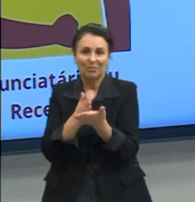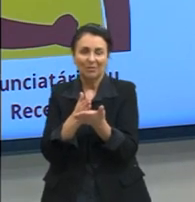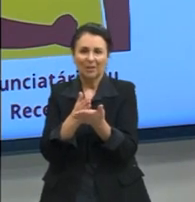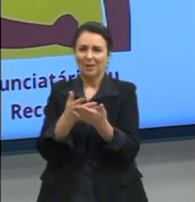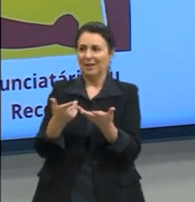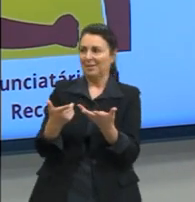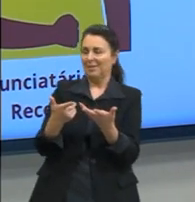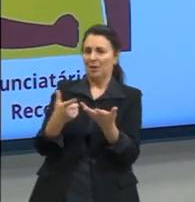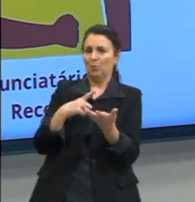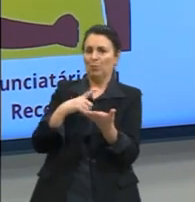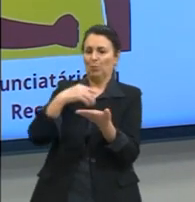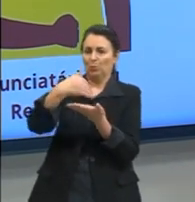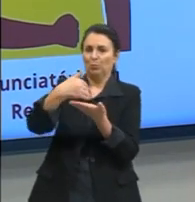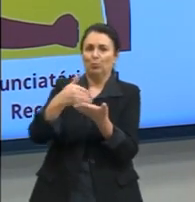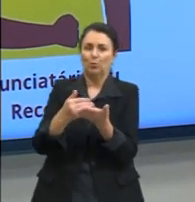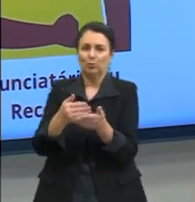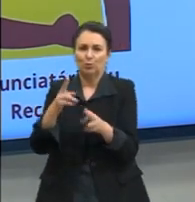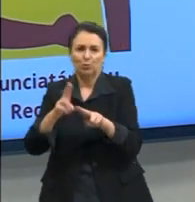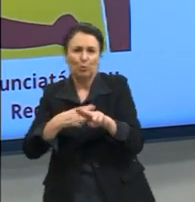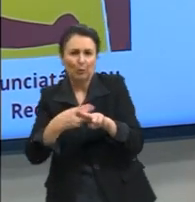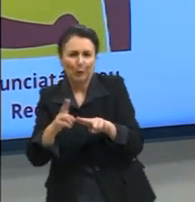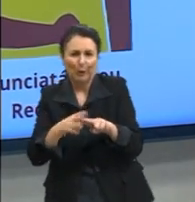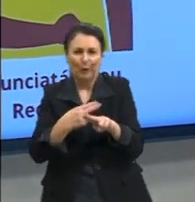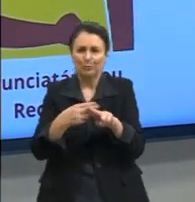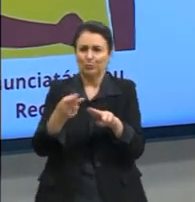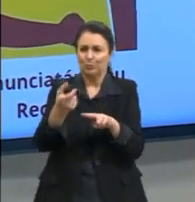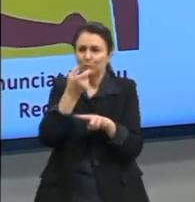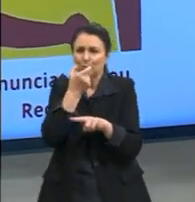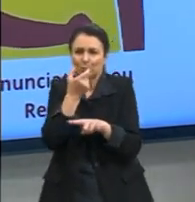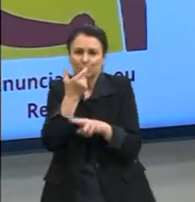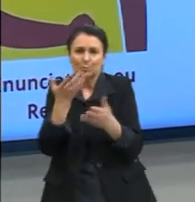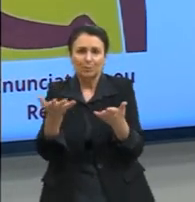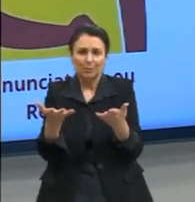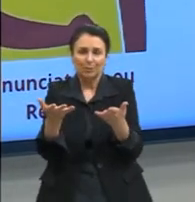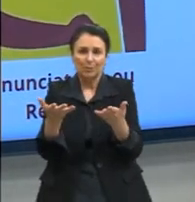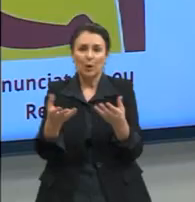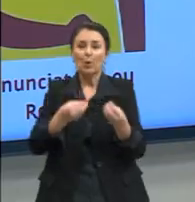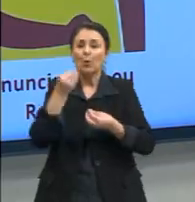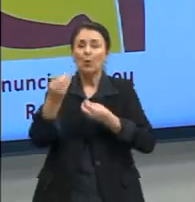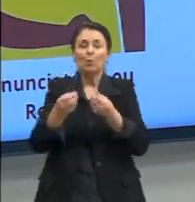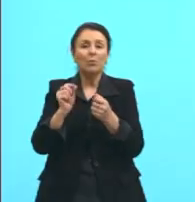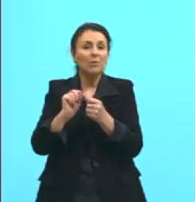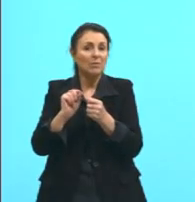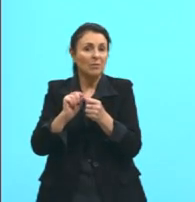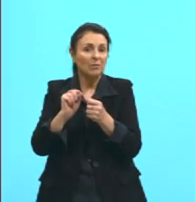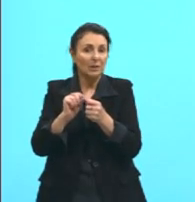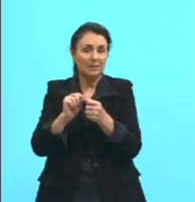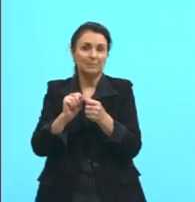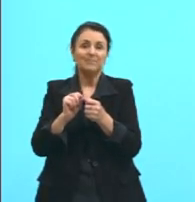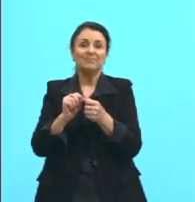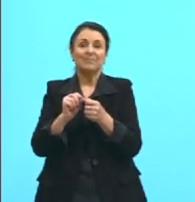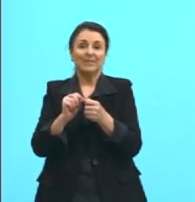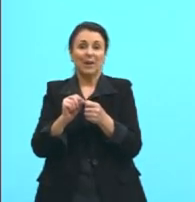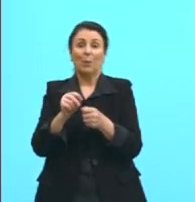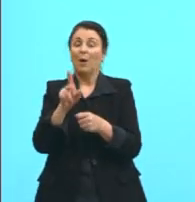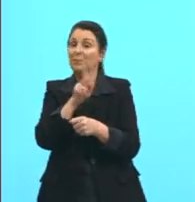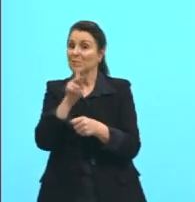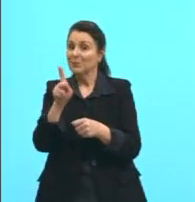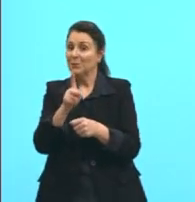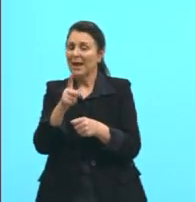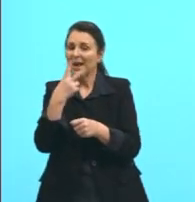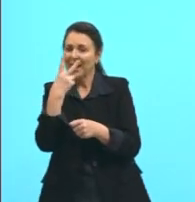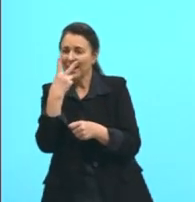um bolo de um brownie, de um cookie? Como é que a gente faz? Aqui eu trago para vocês quase que como uma receita de bolo.